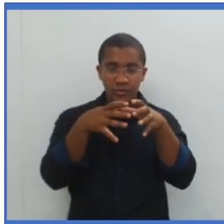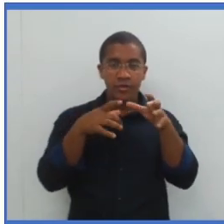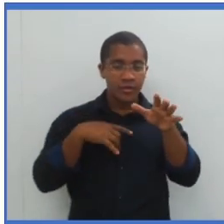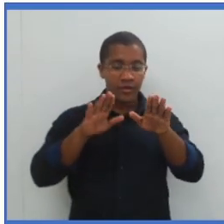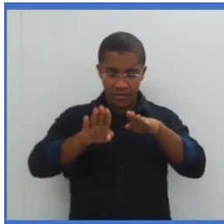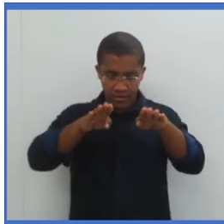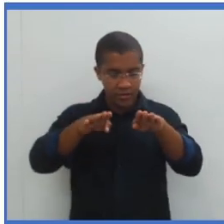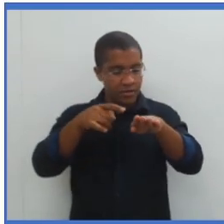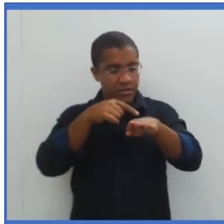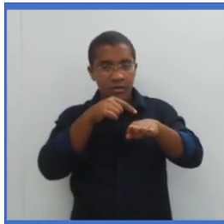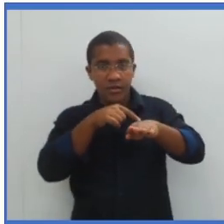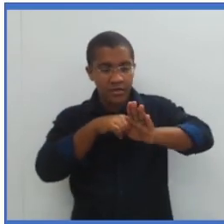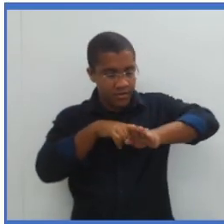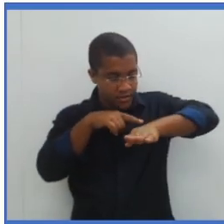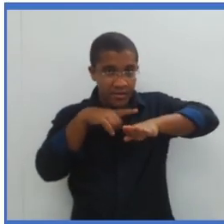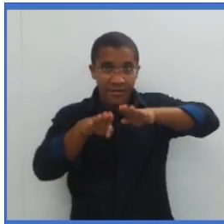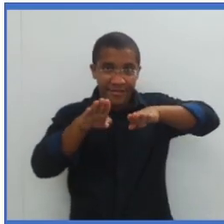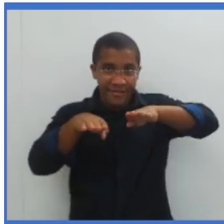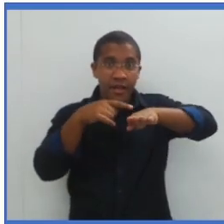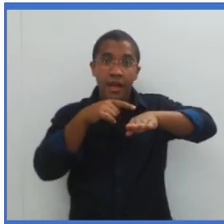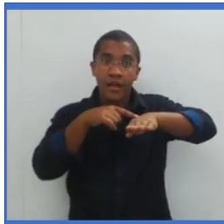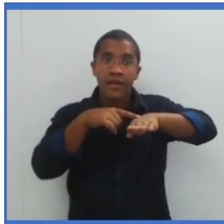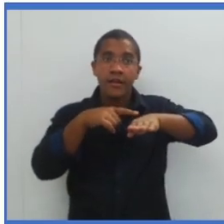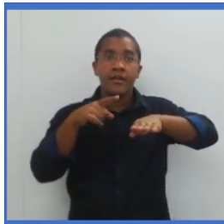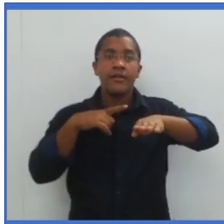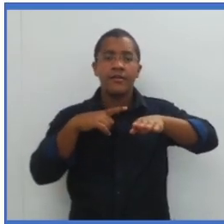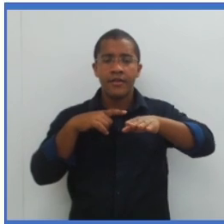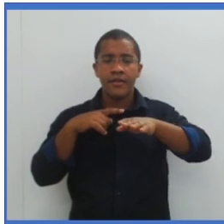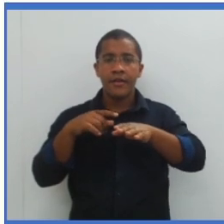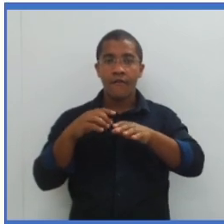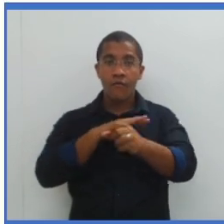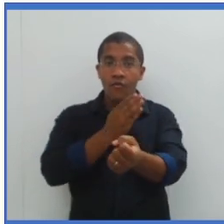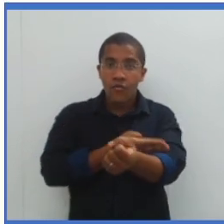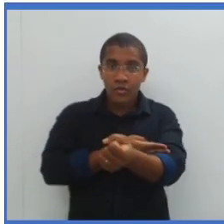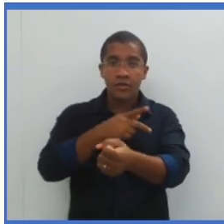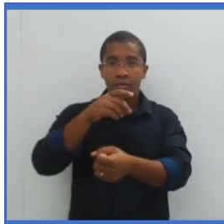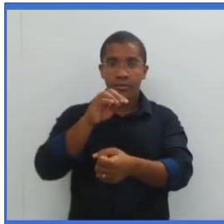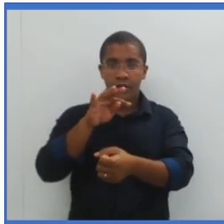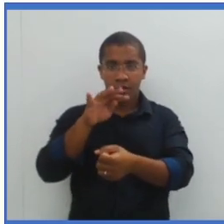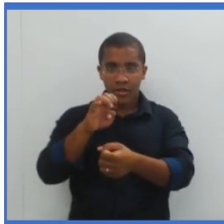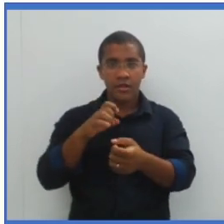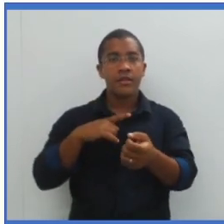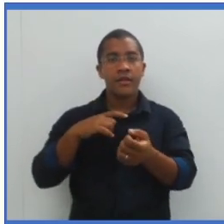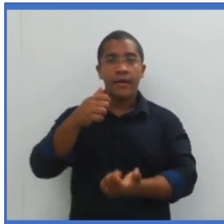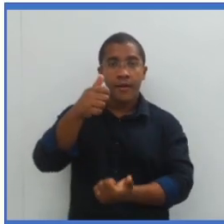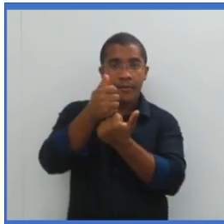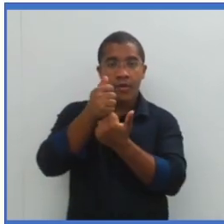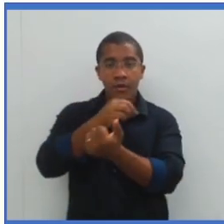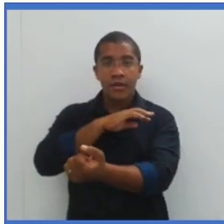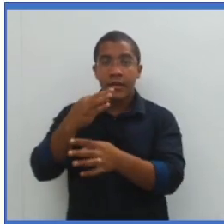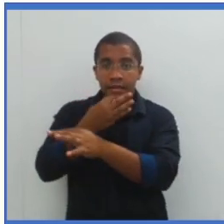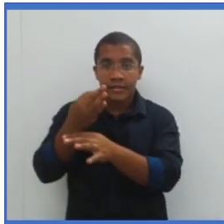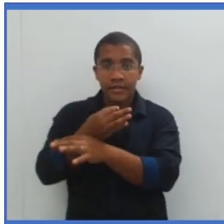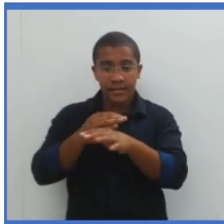Conjunto, calcanhar, força potente, ponto de apoio, força resistente. Aí eu